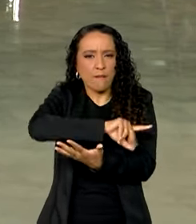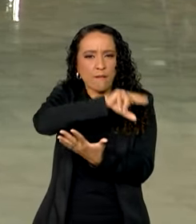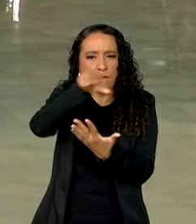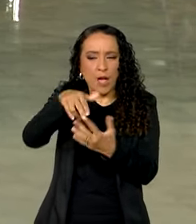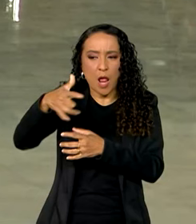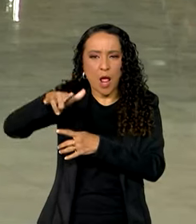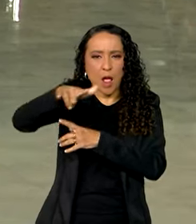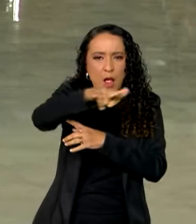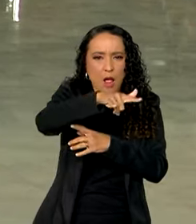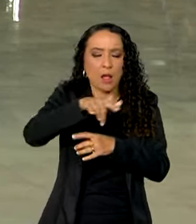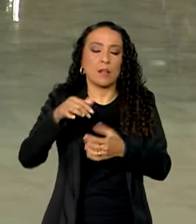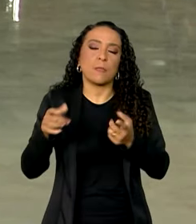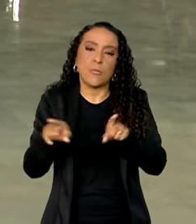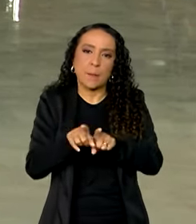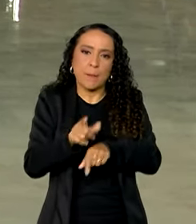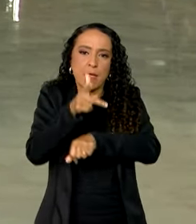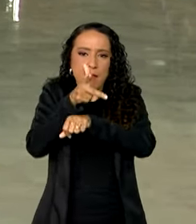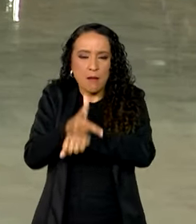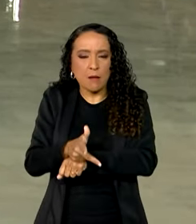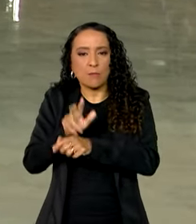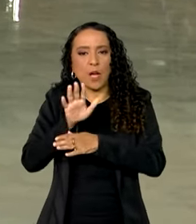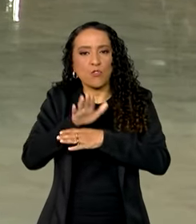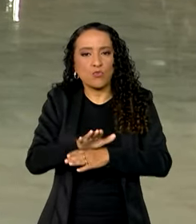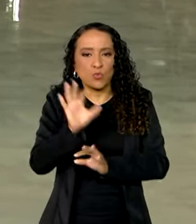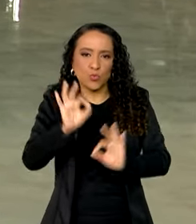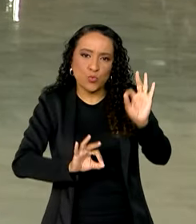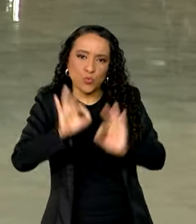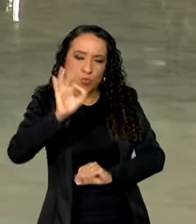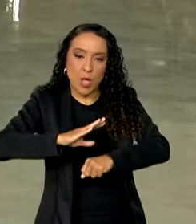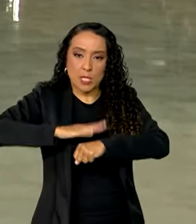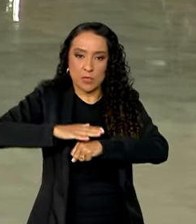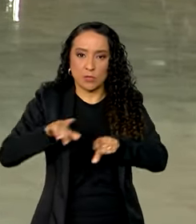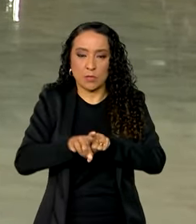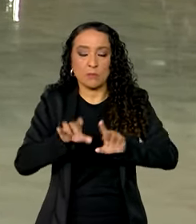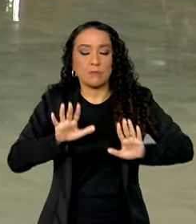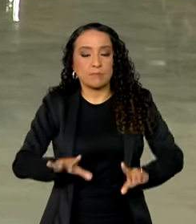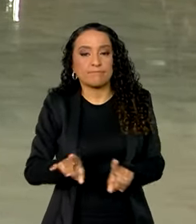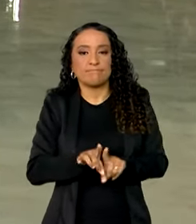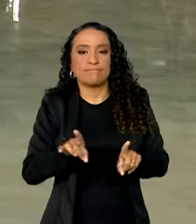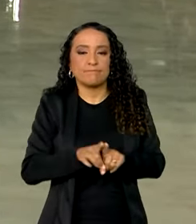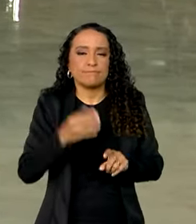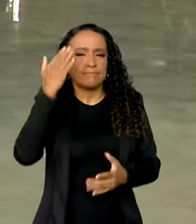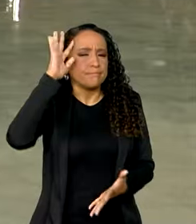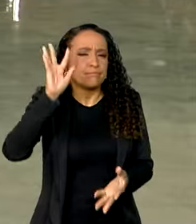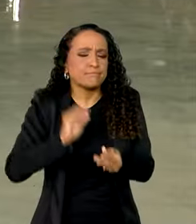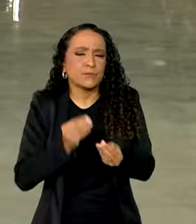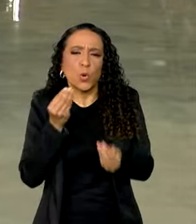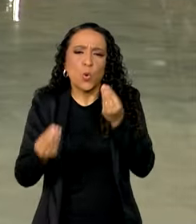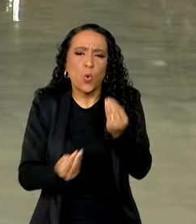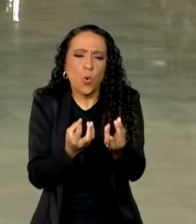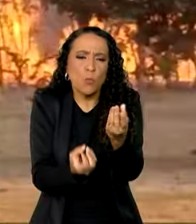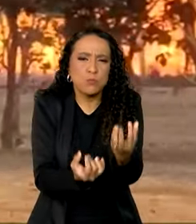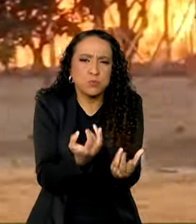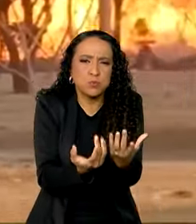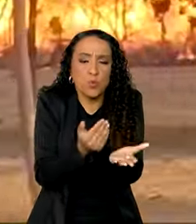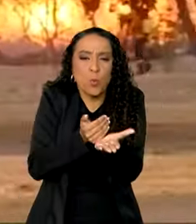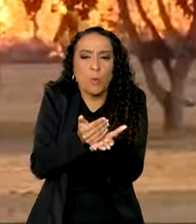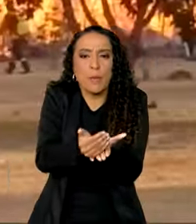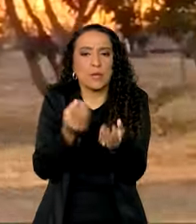drones e câmeras ajudam a planejar as ações, mas também a entender como o incêndio começa.